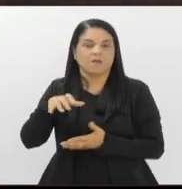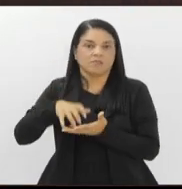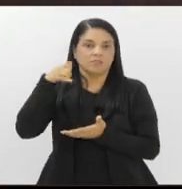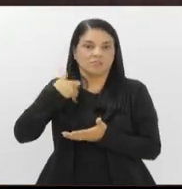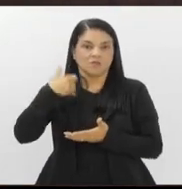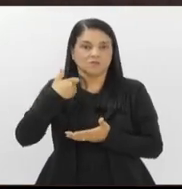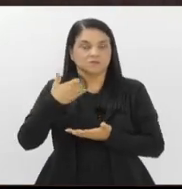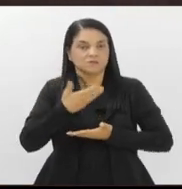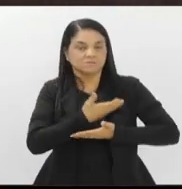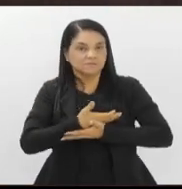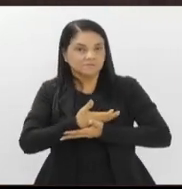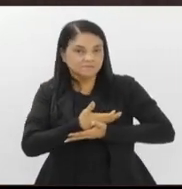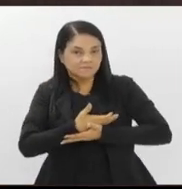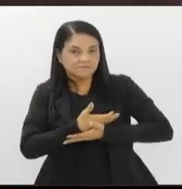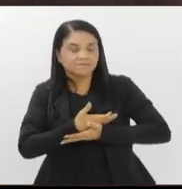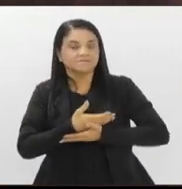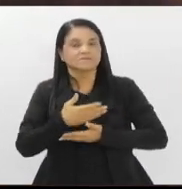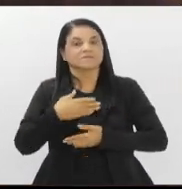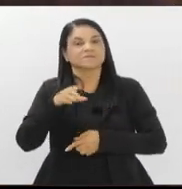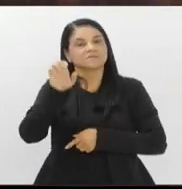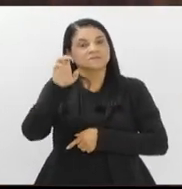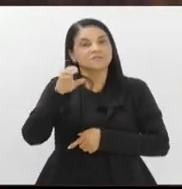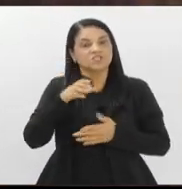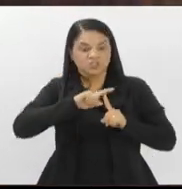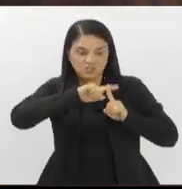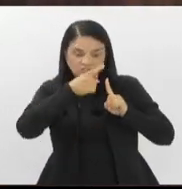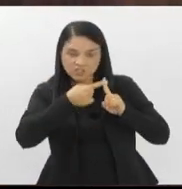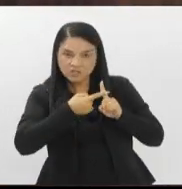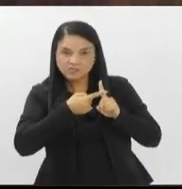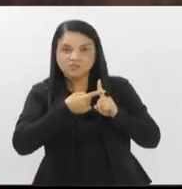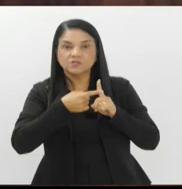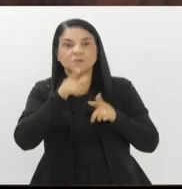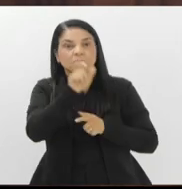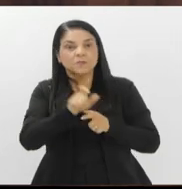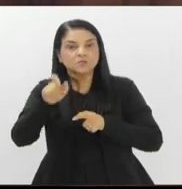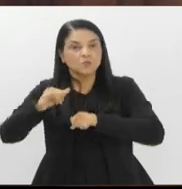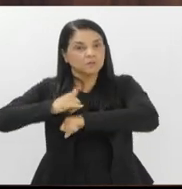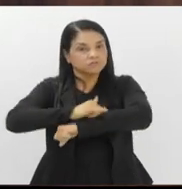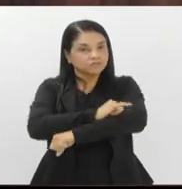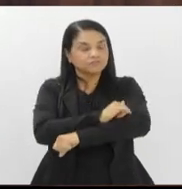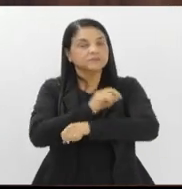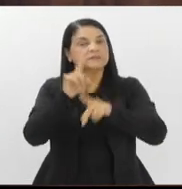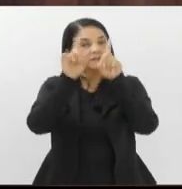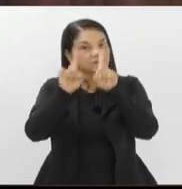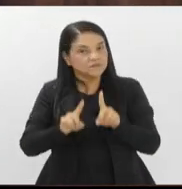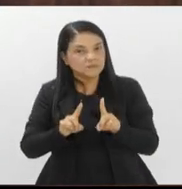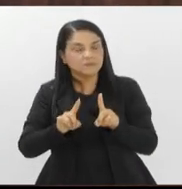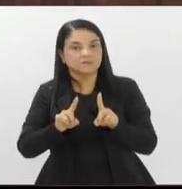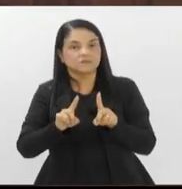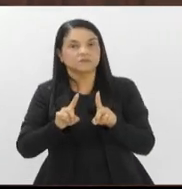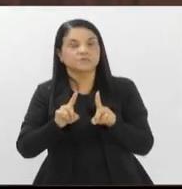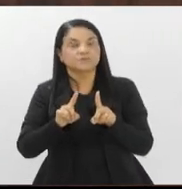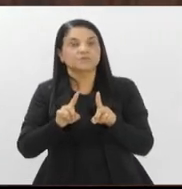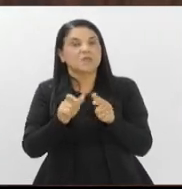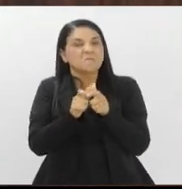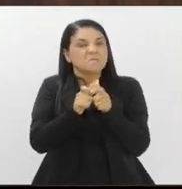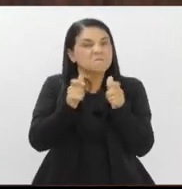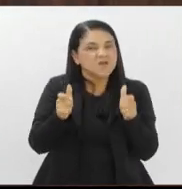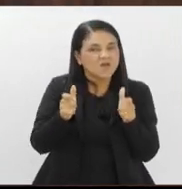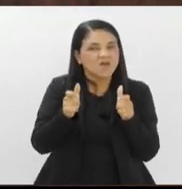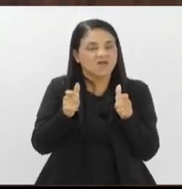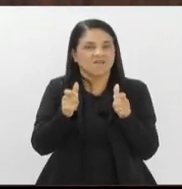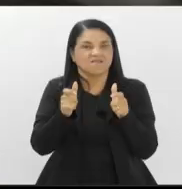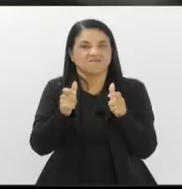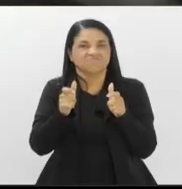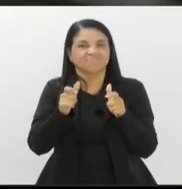colo, gestantes, obesos e pessoas com deficiência. Na maioria das vezes, a lei é